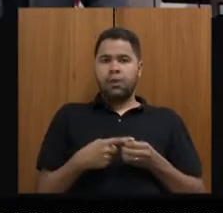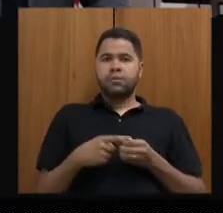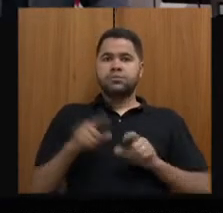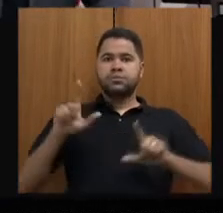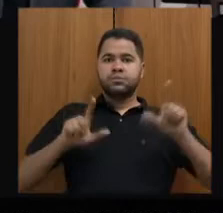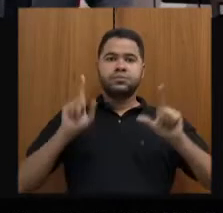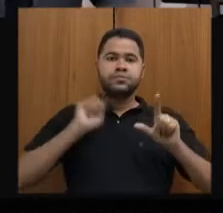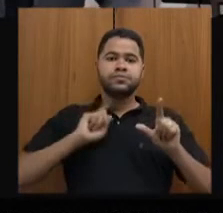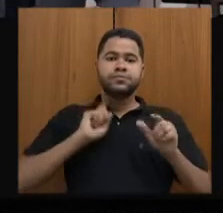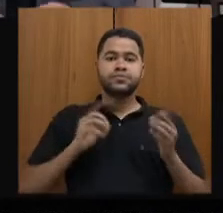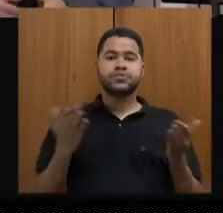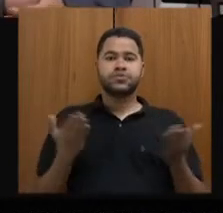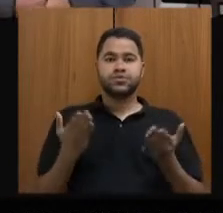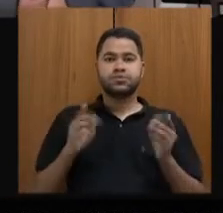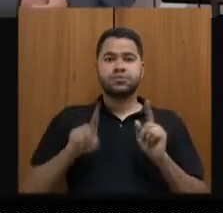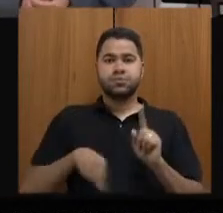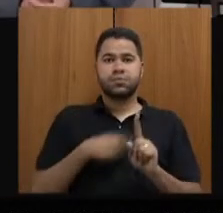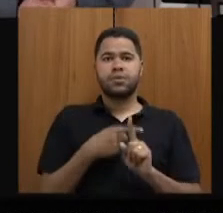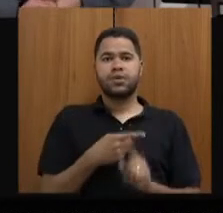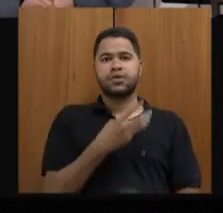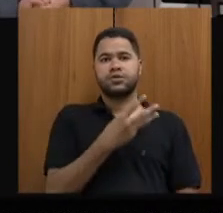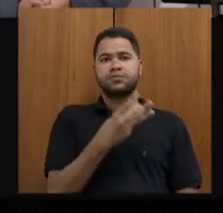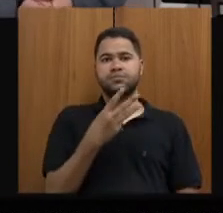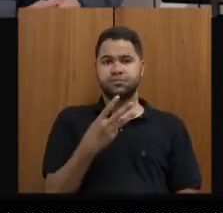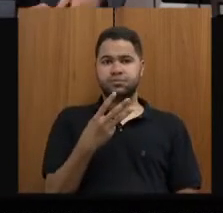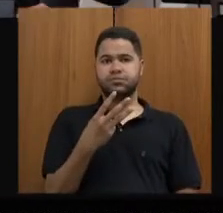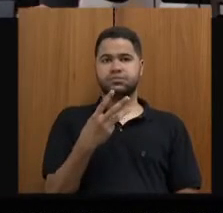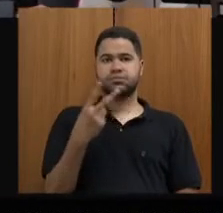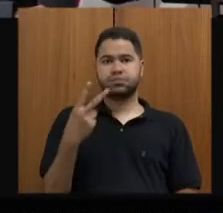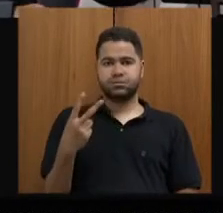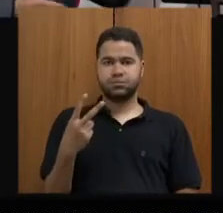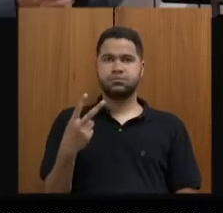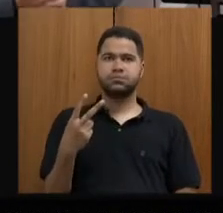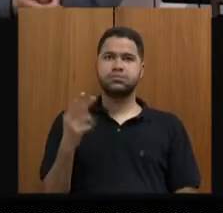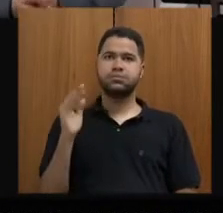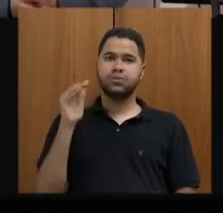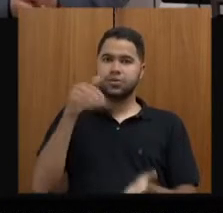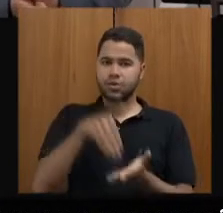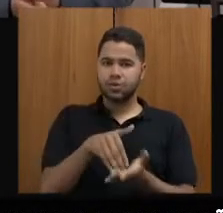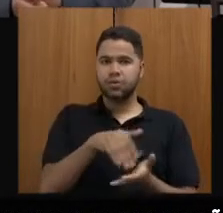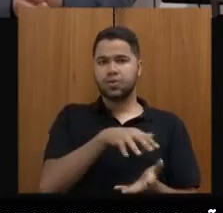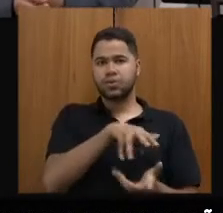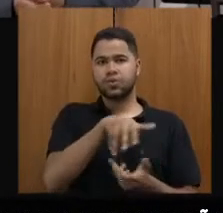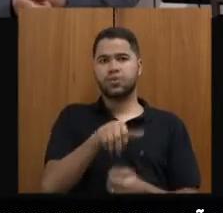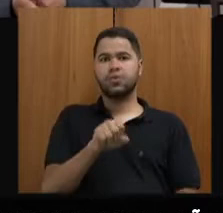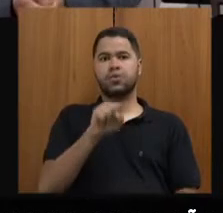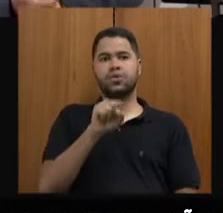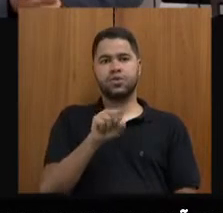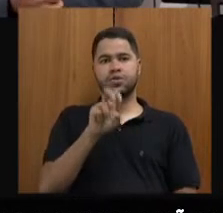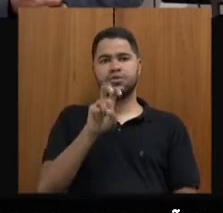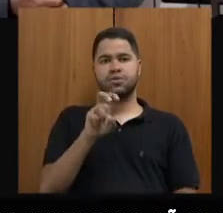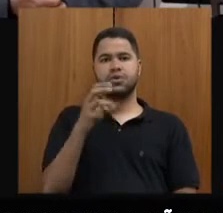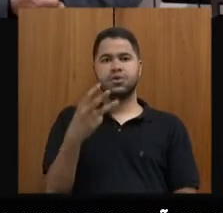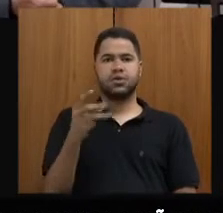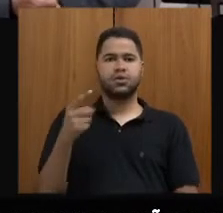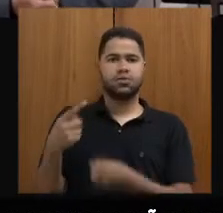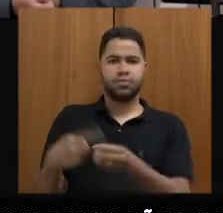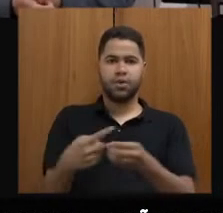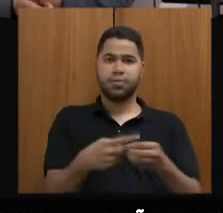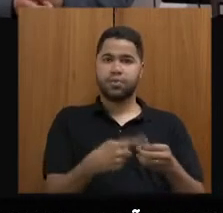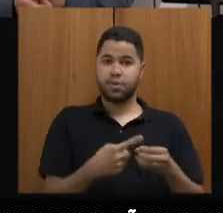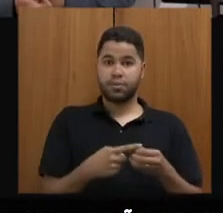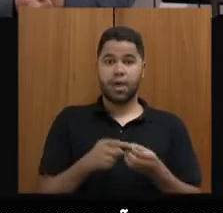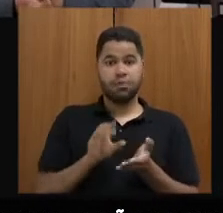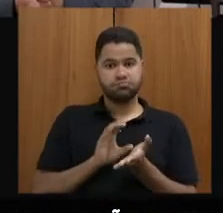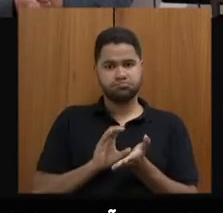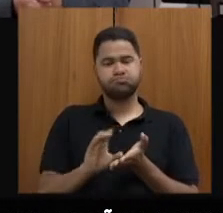chegava, hoje nós temos mais 332 e vamos chegar até o final do ano em 853 municípios, é o maior